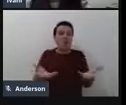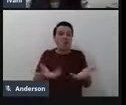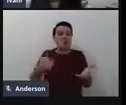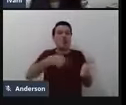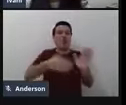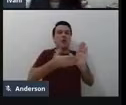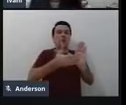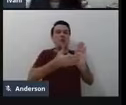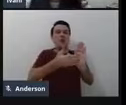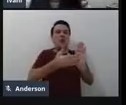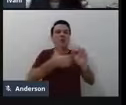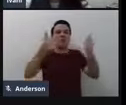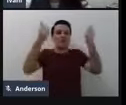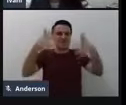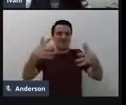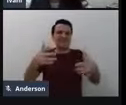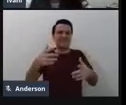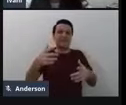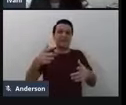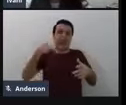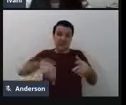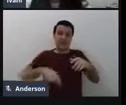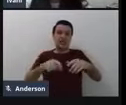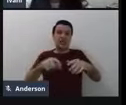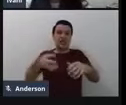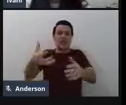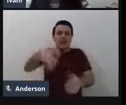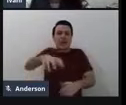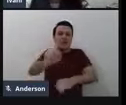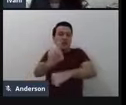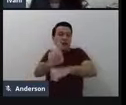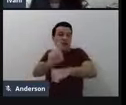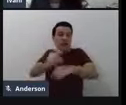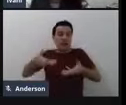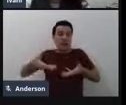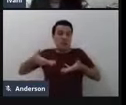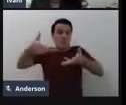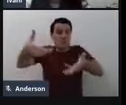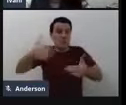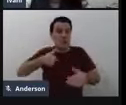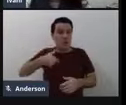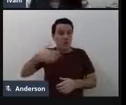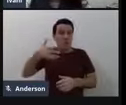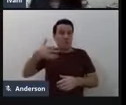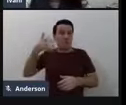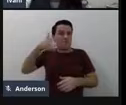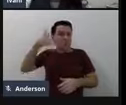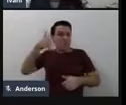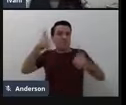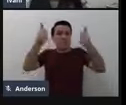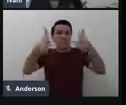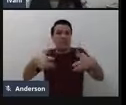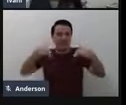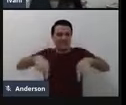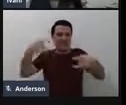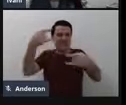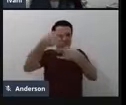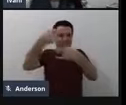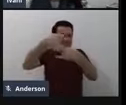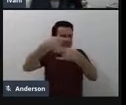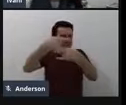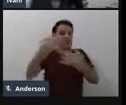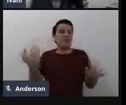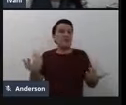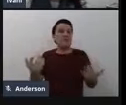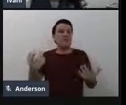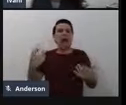quando eu fui convidada pelo Campos Araranguá para fazer essa live, de imediato algumas pessoas